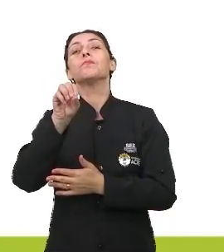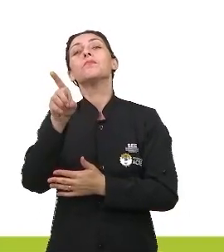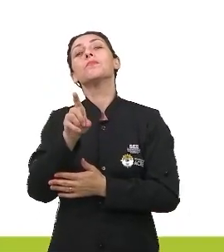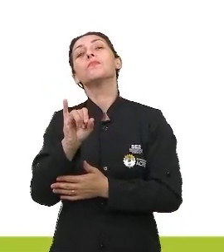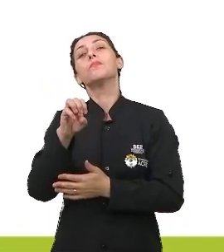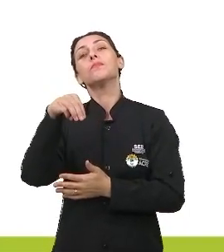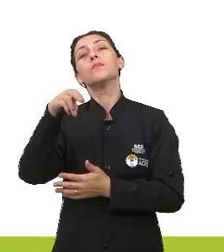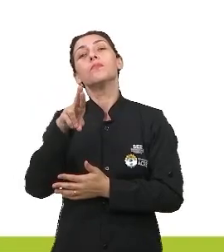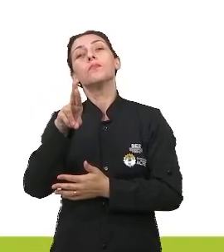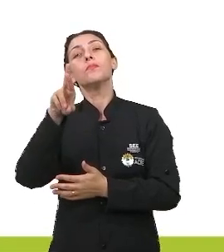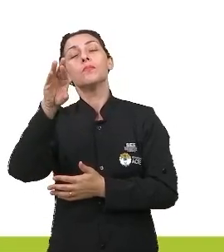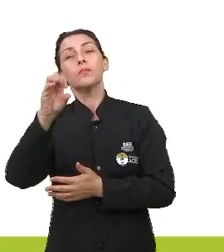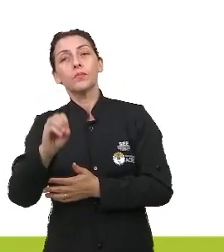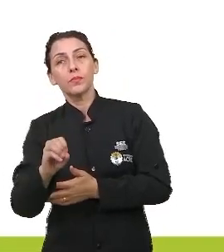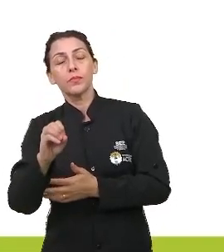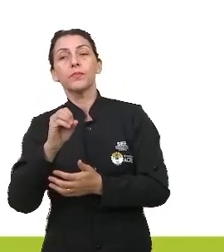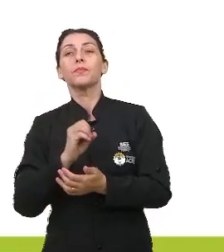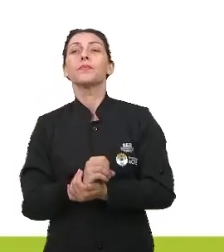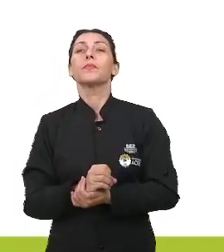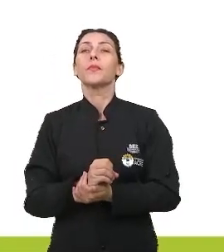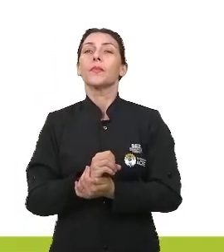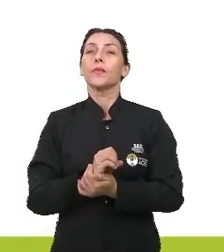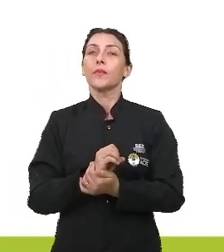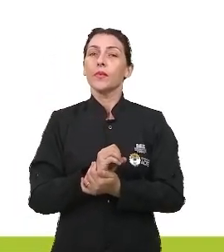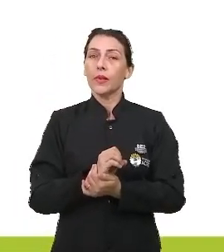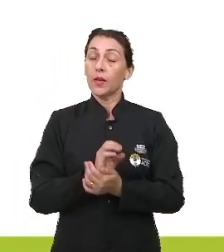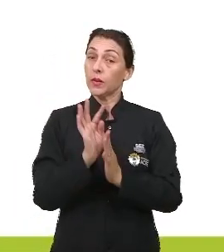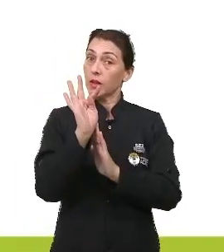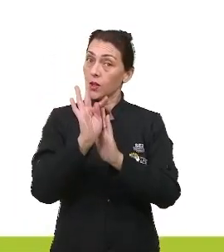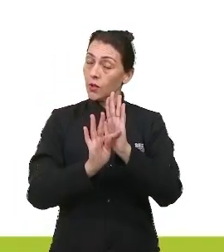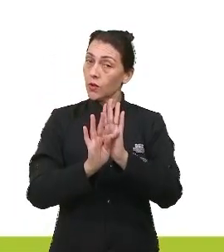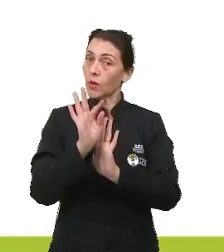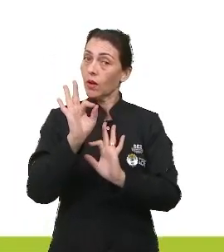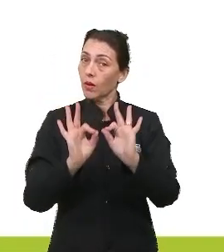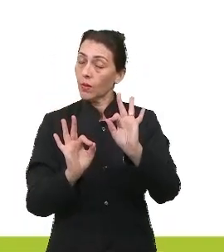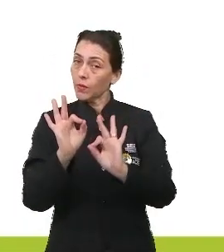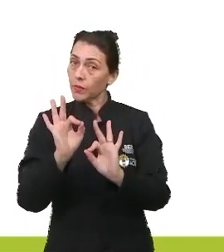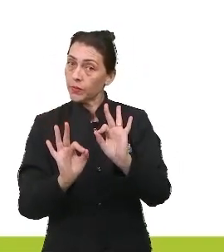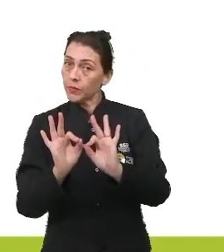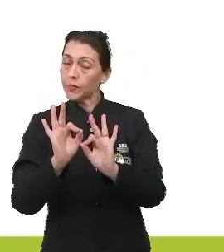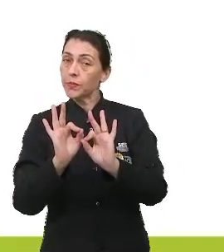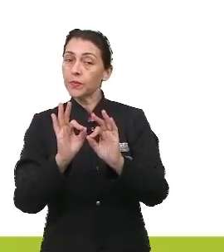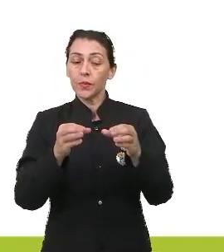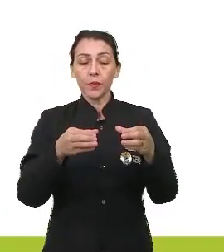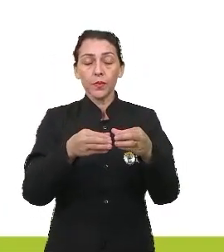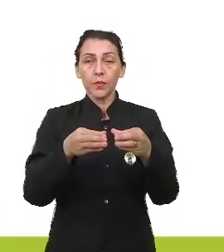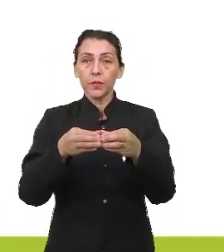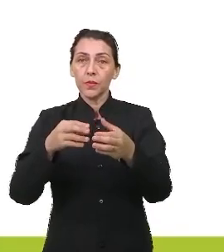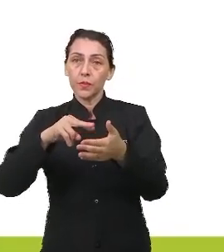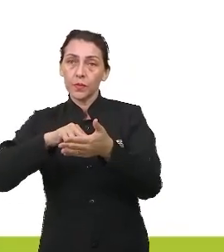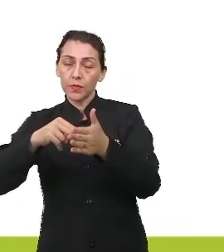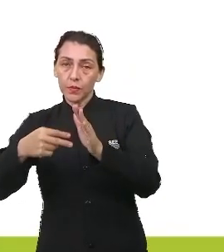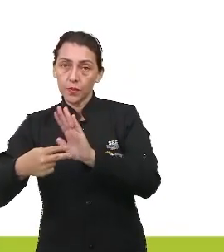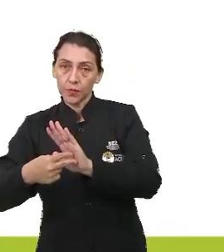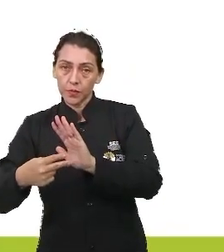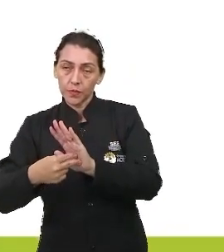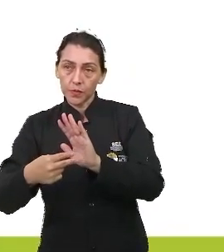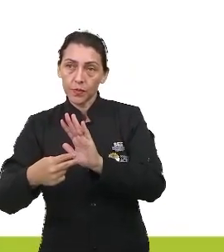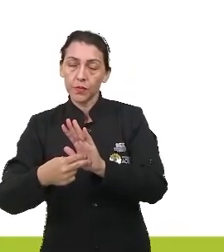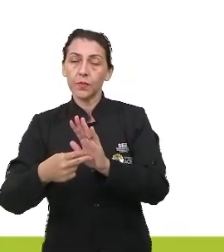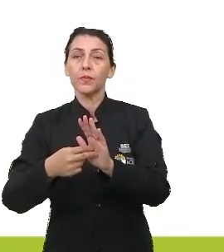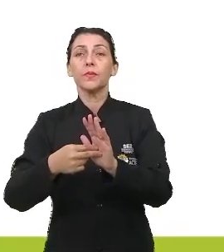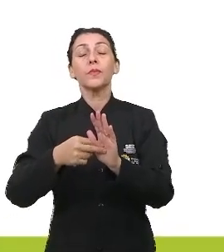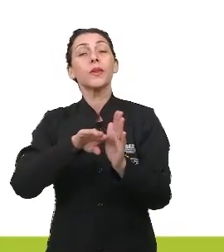ou paradoxo. É uma construção textual que agrupa significados que se